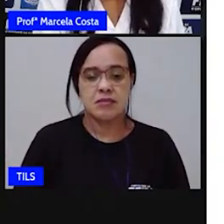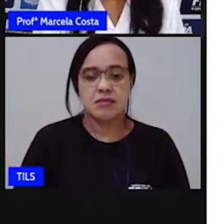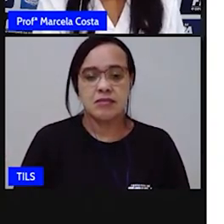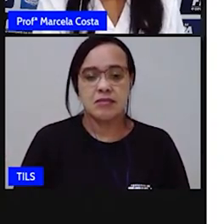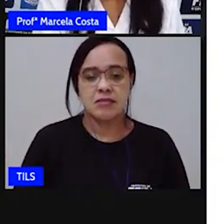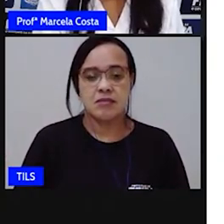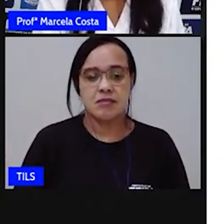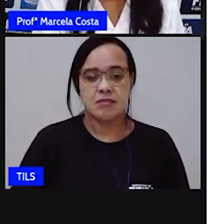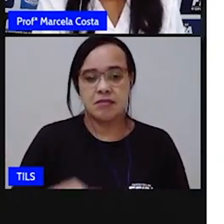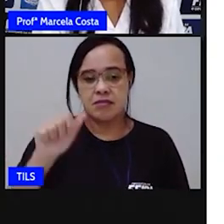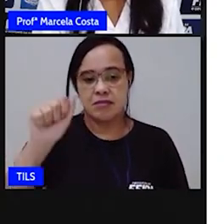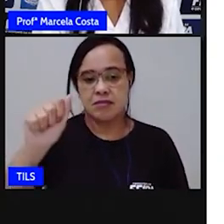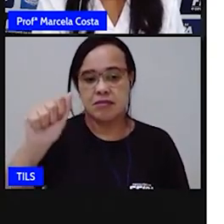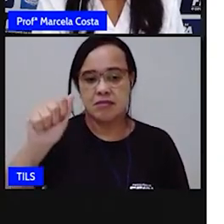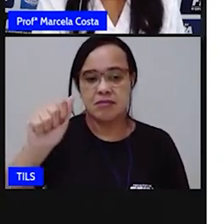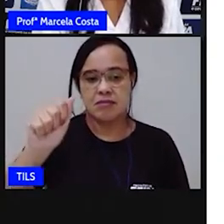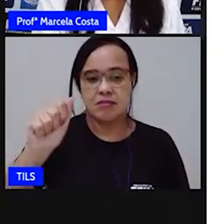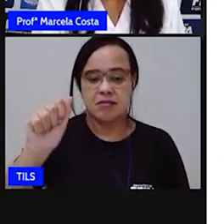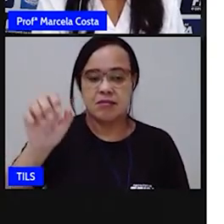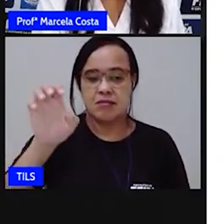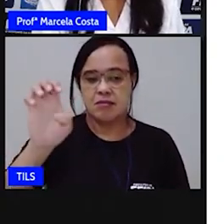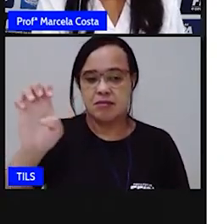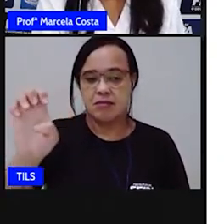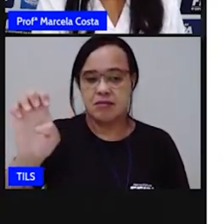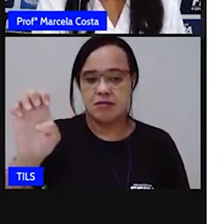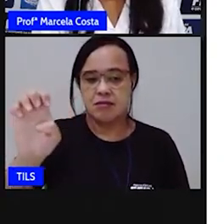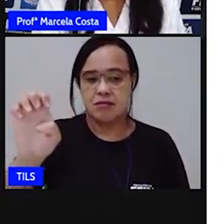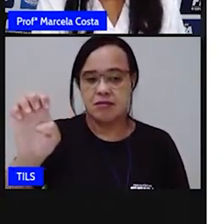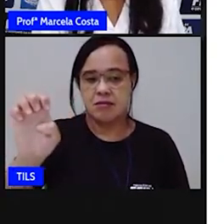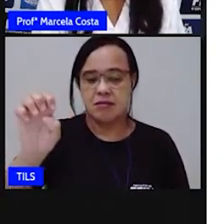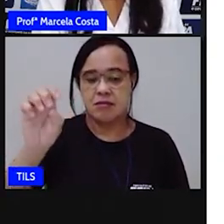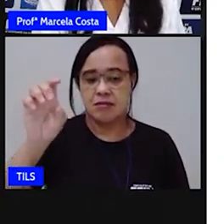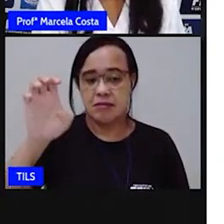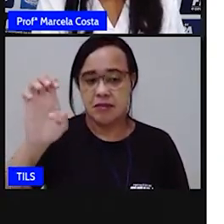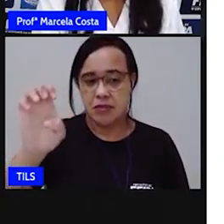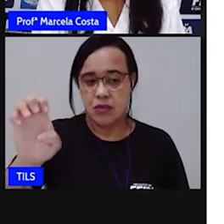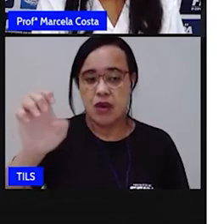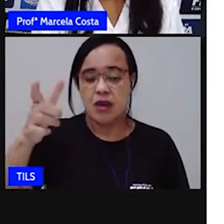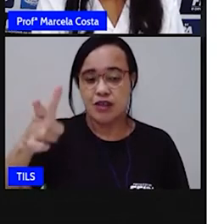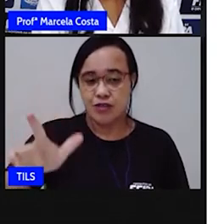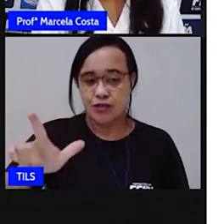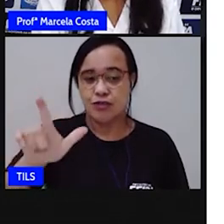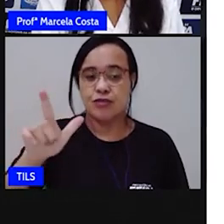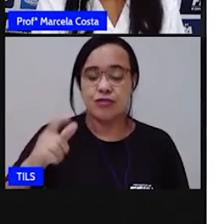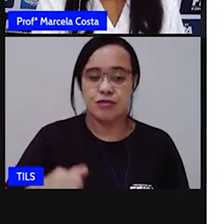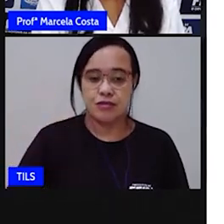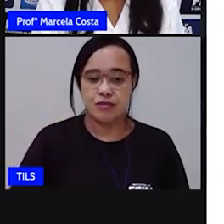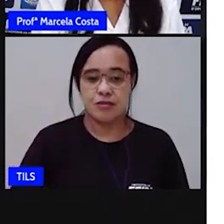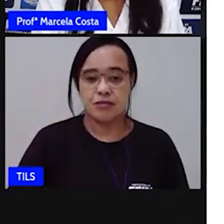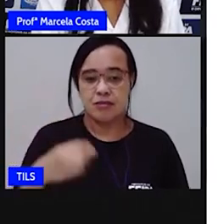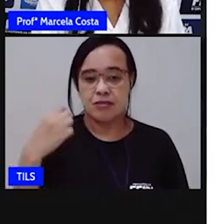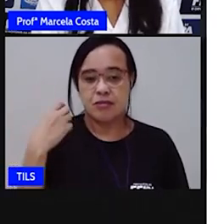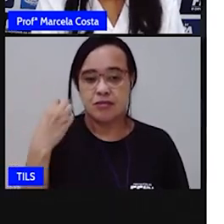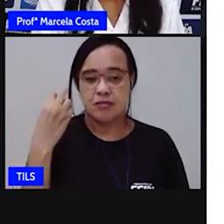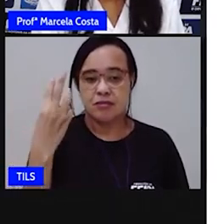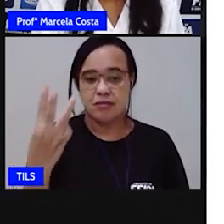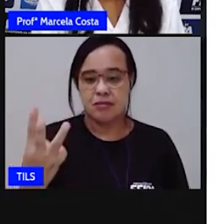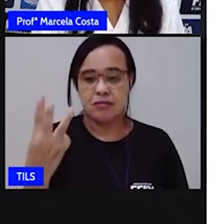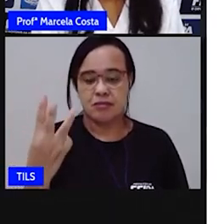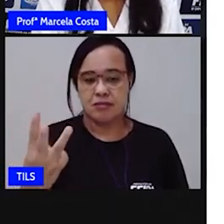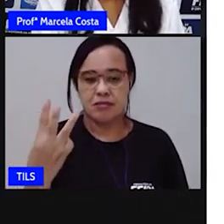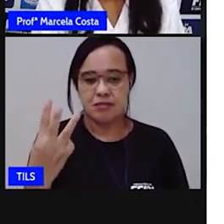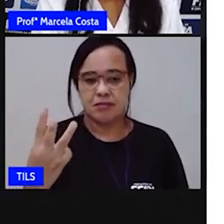Ó, o A, o E e o E novamente. Então, vou ter aí três